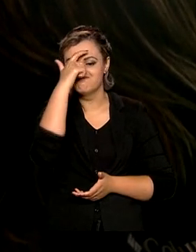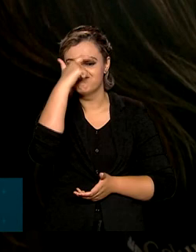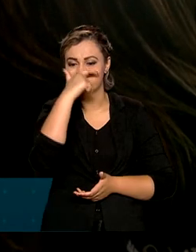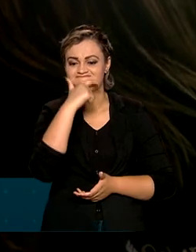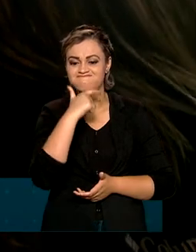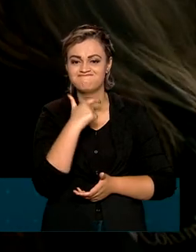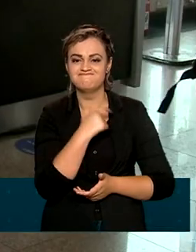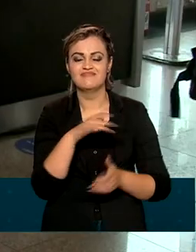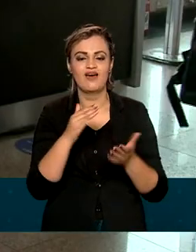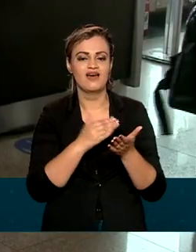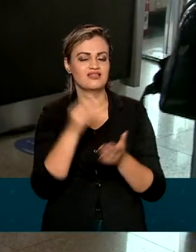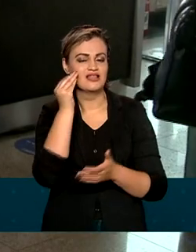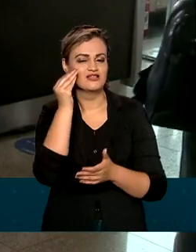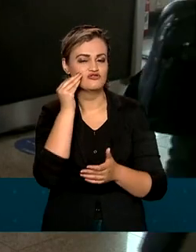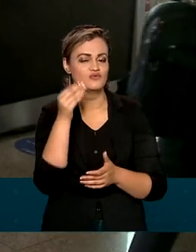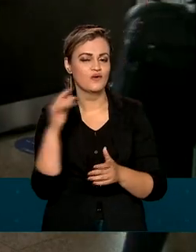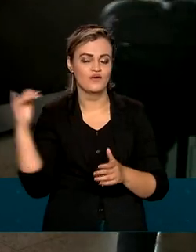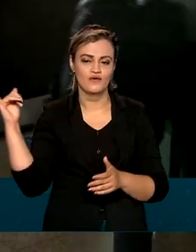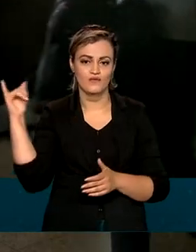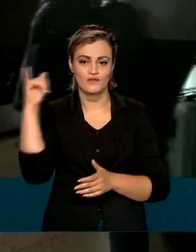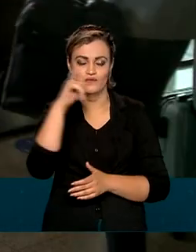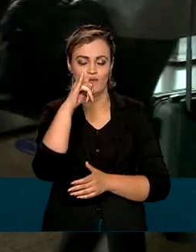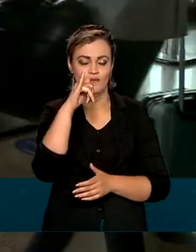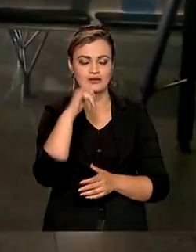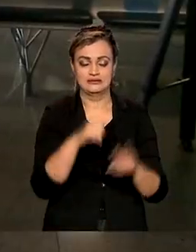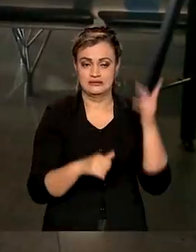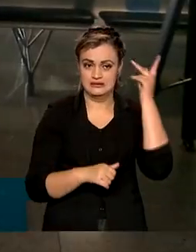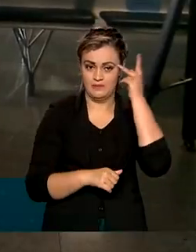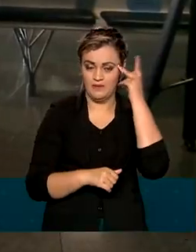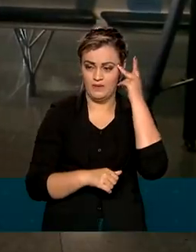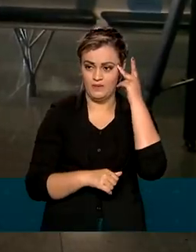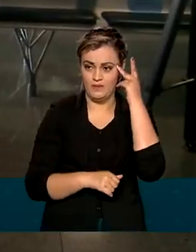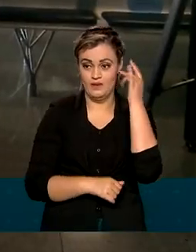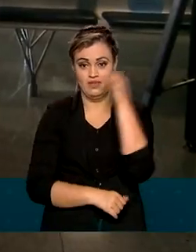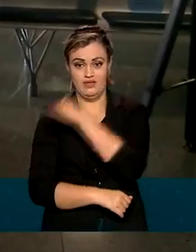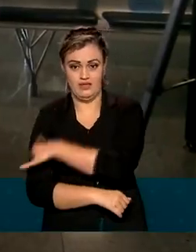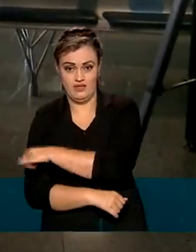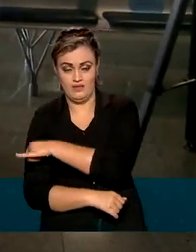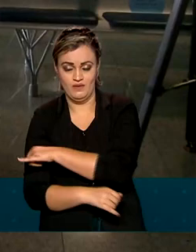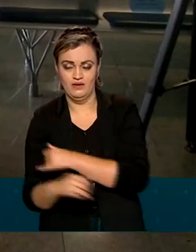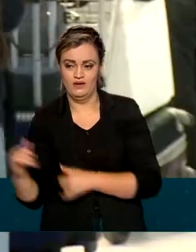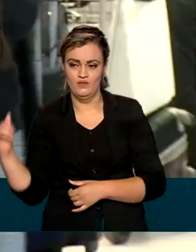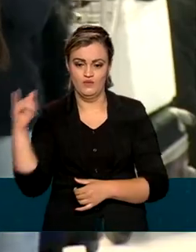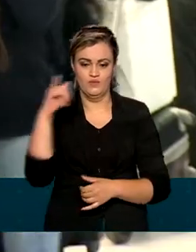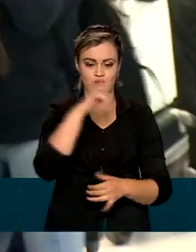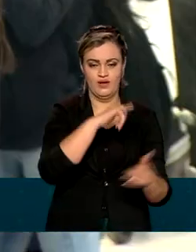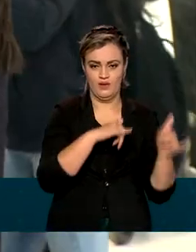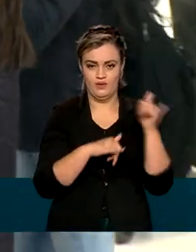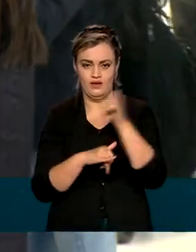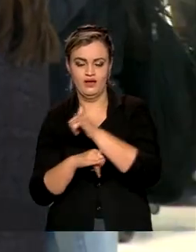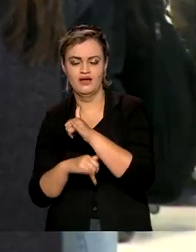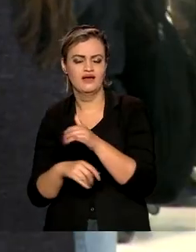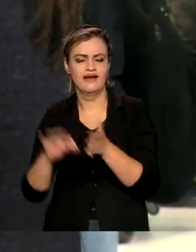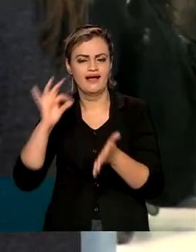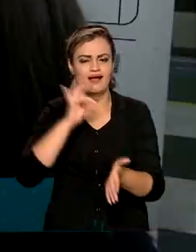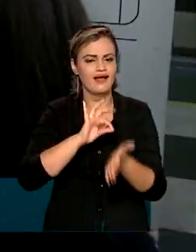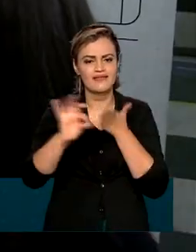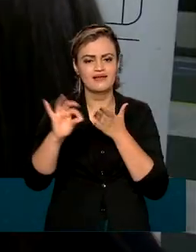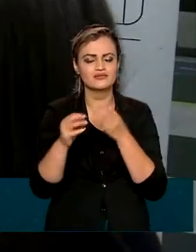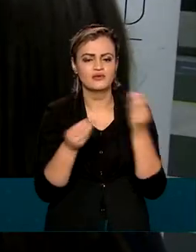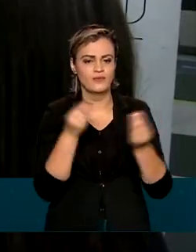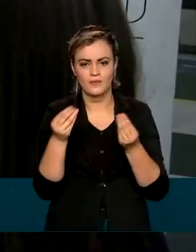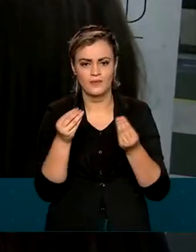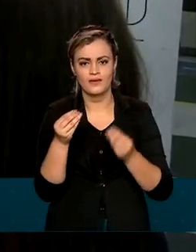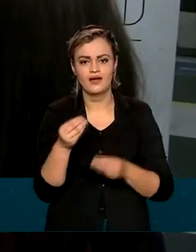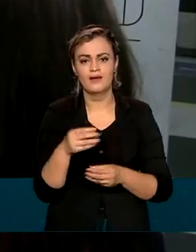facial começou a ser testado em voos entre Congonhas, em São Paulo, e o Santos Dumont, no Rio de Janeiro. Para fazer o cadastro biométrico,